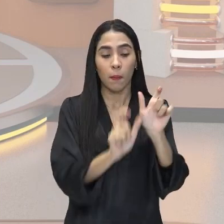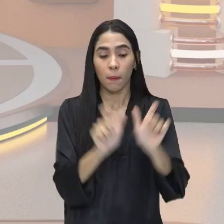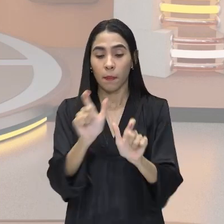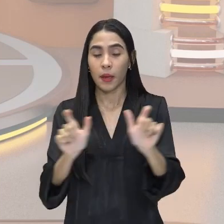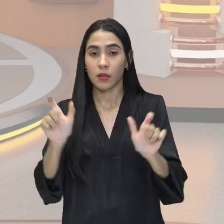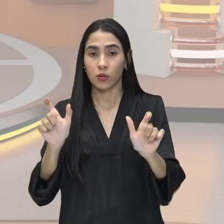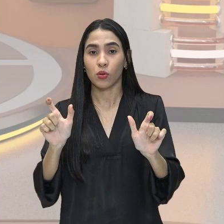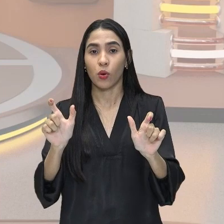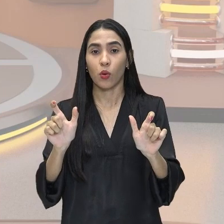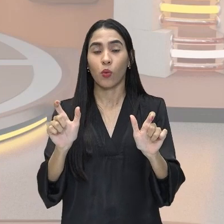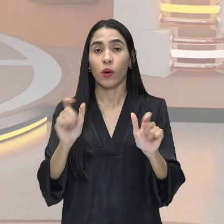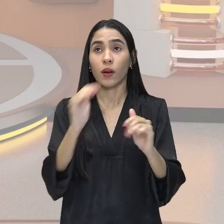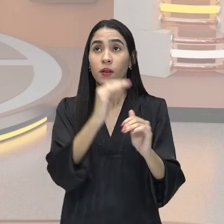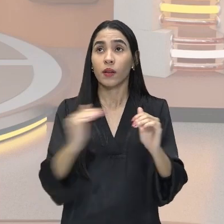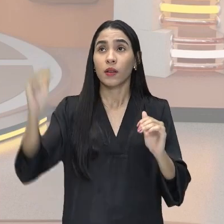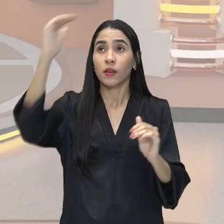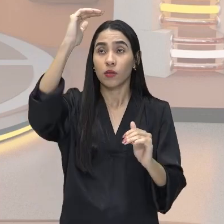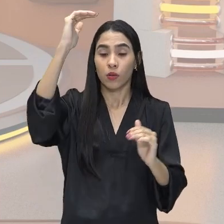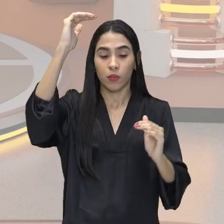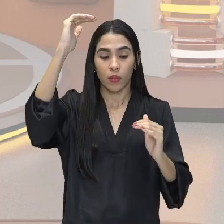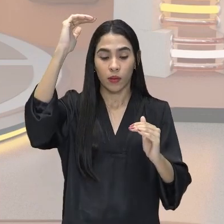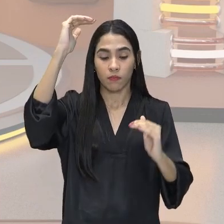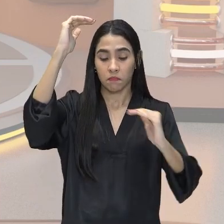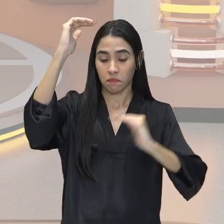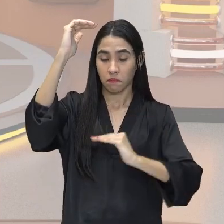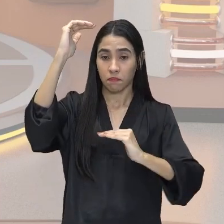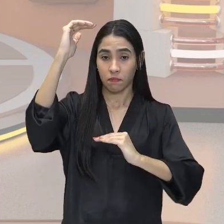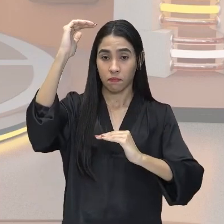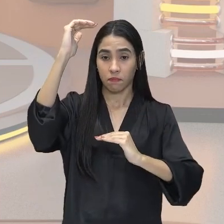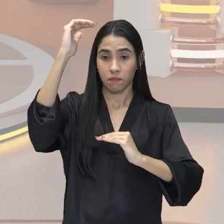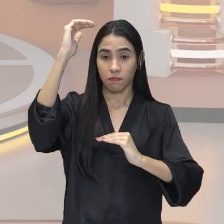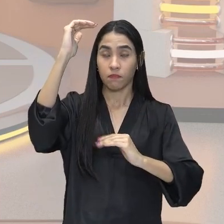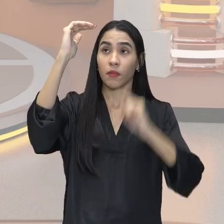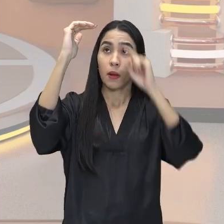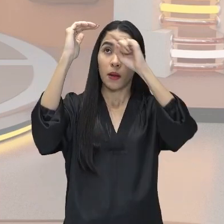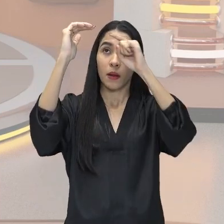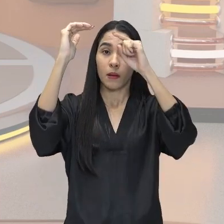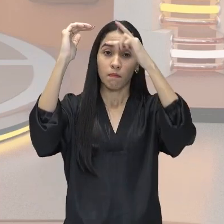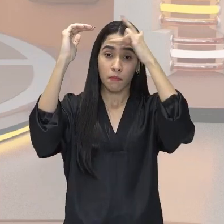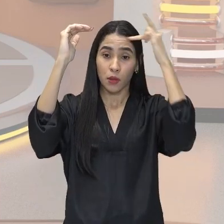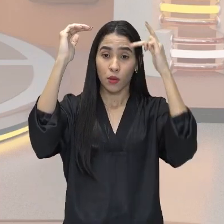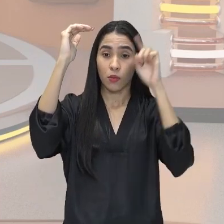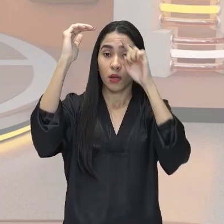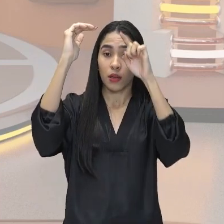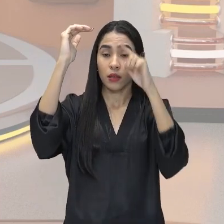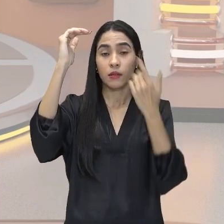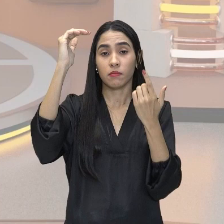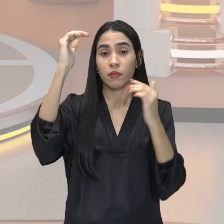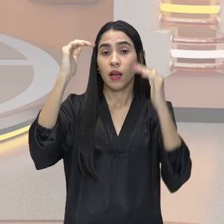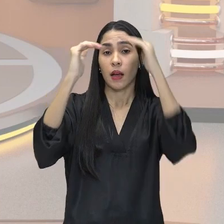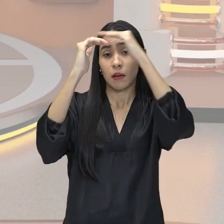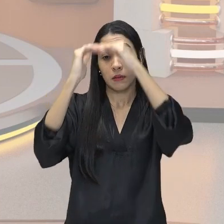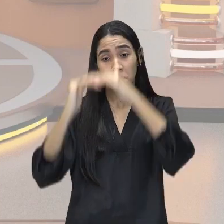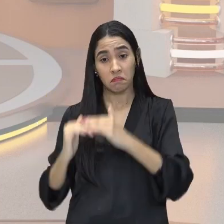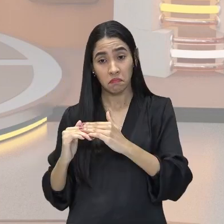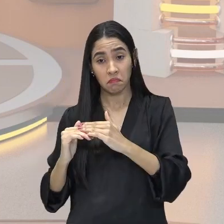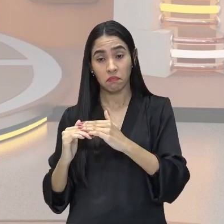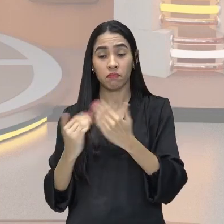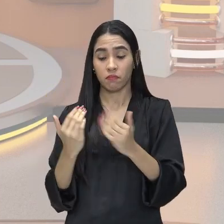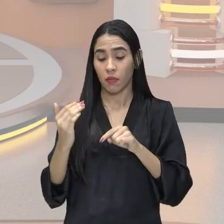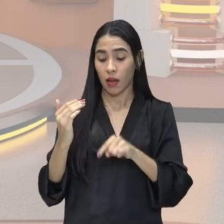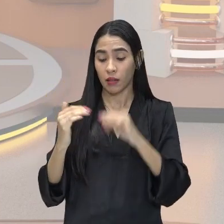no topo e na base social. quem está em cima discrimina ou trata de forma